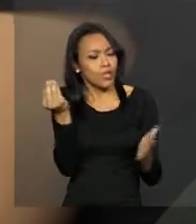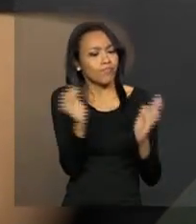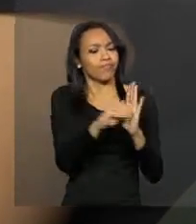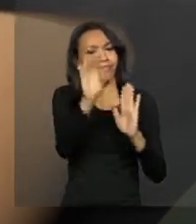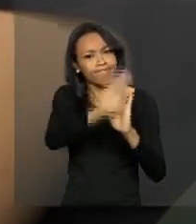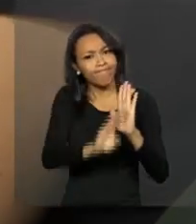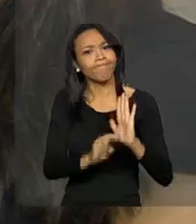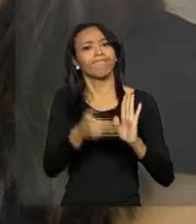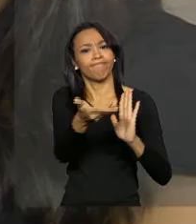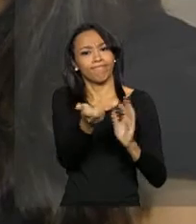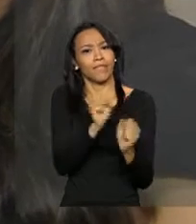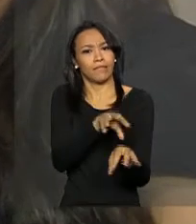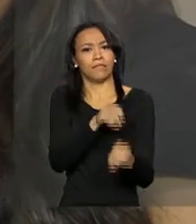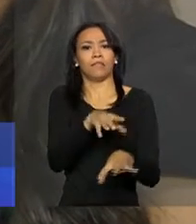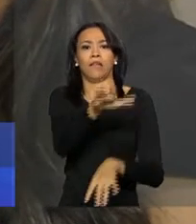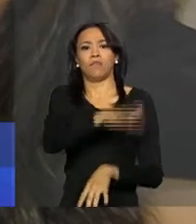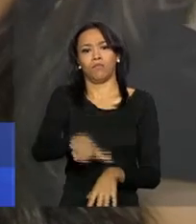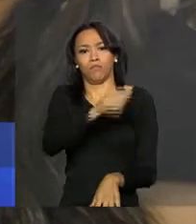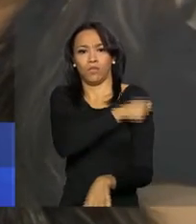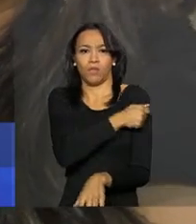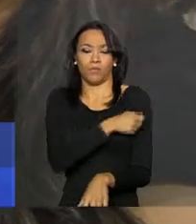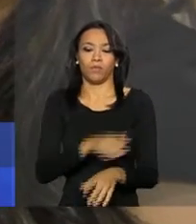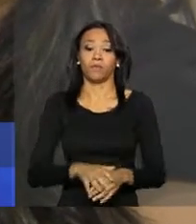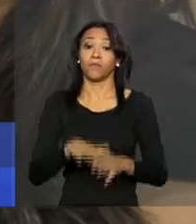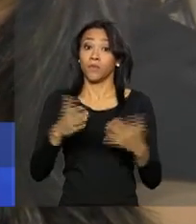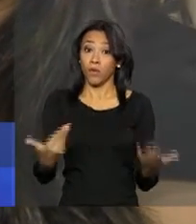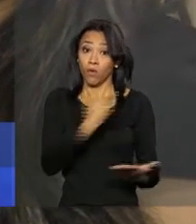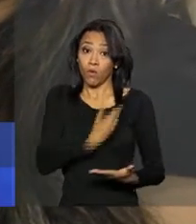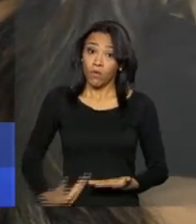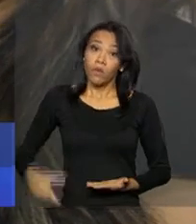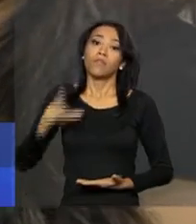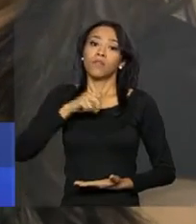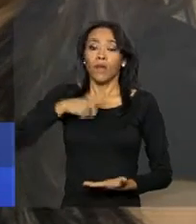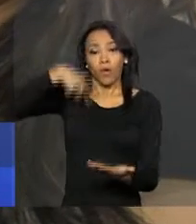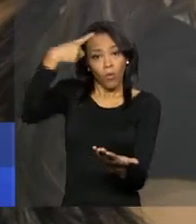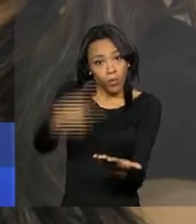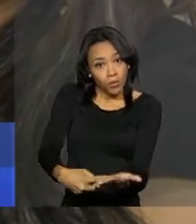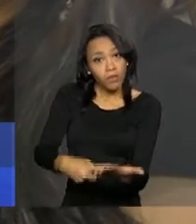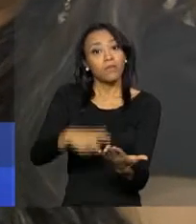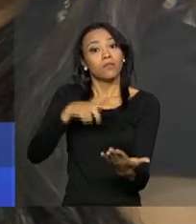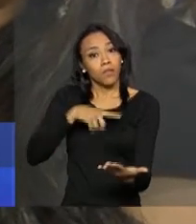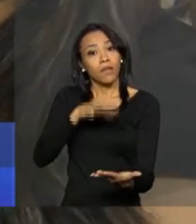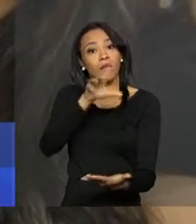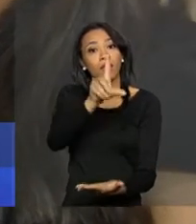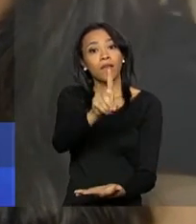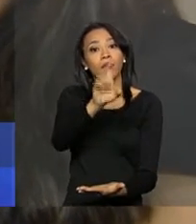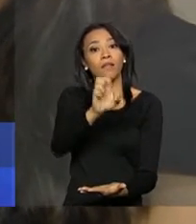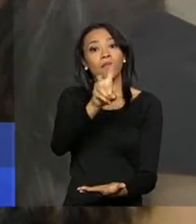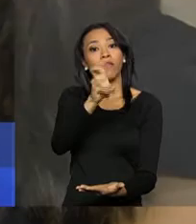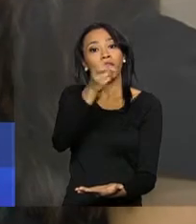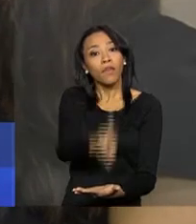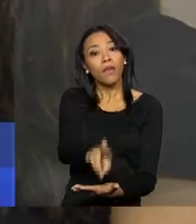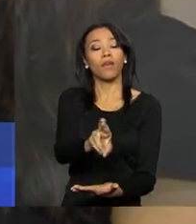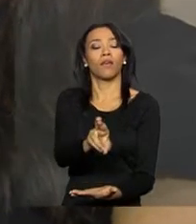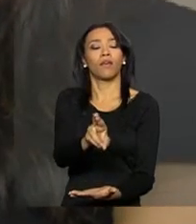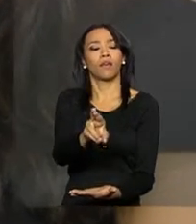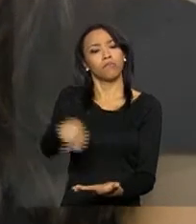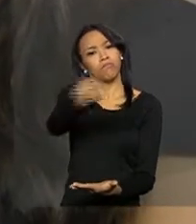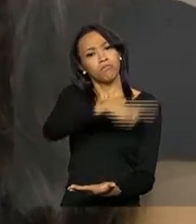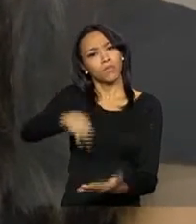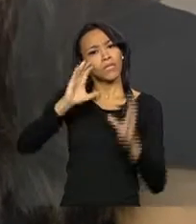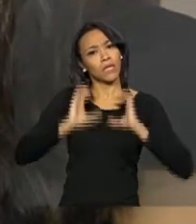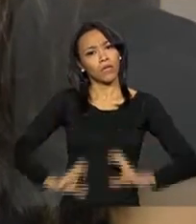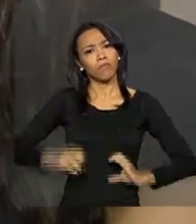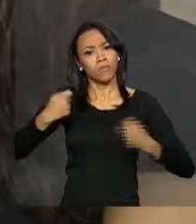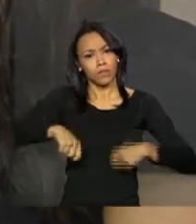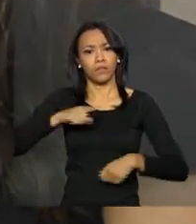dia a dia do aluno. O Estado tem obrigações, mas ele também tem deveres, né? E que o cidadão precisa ter